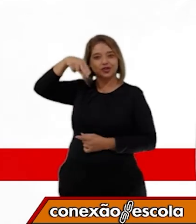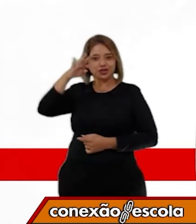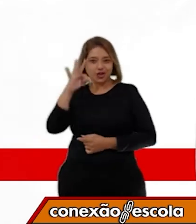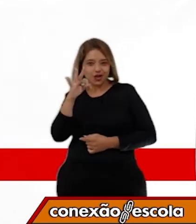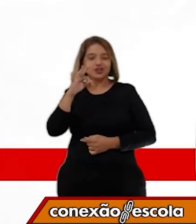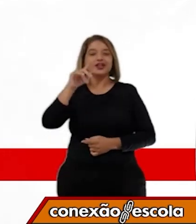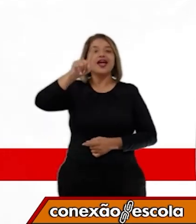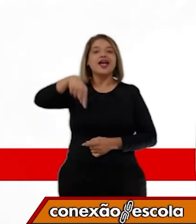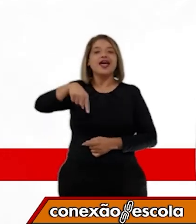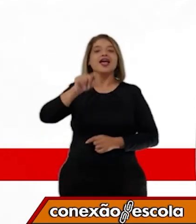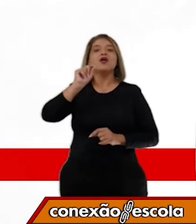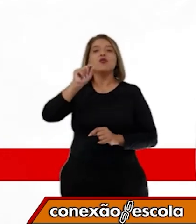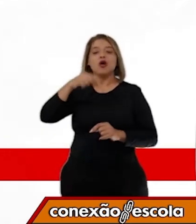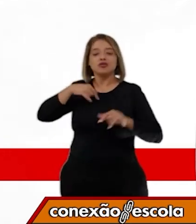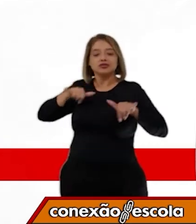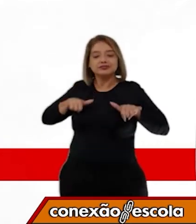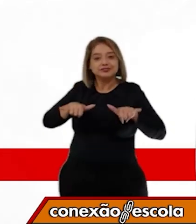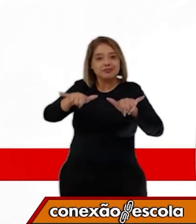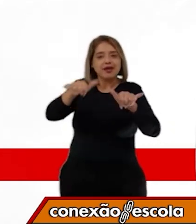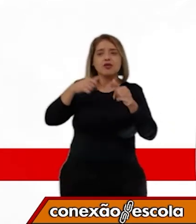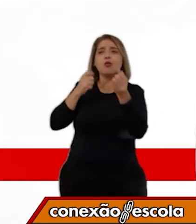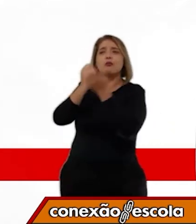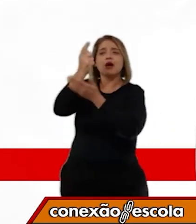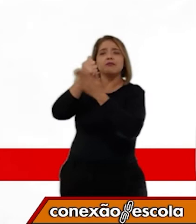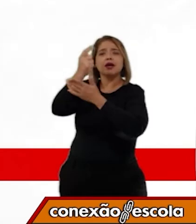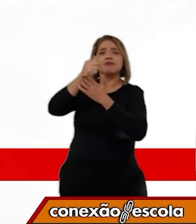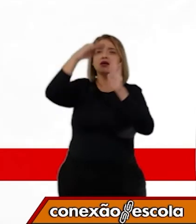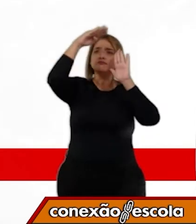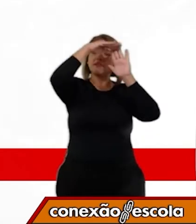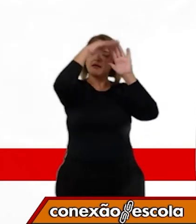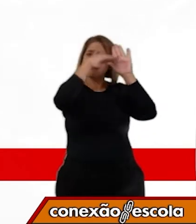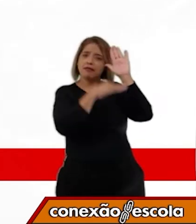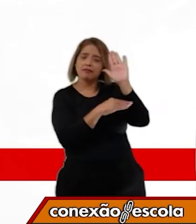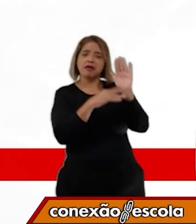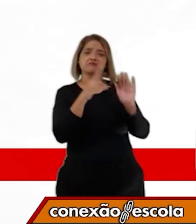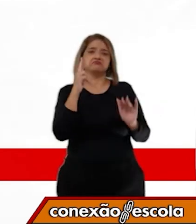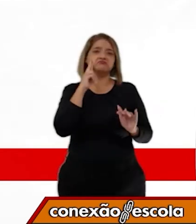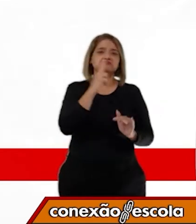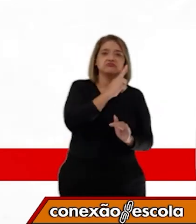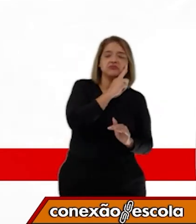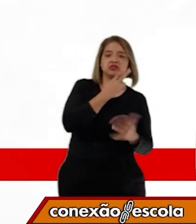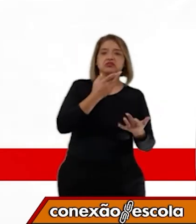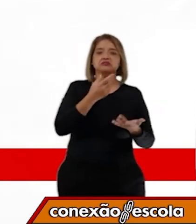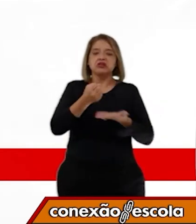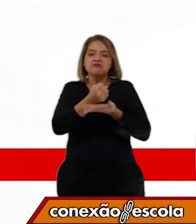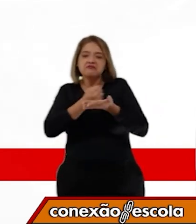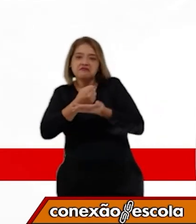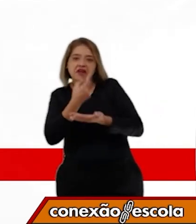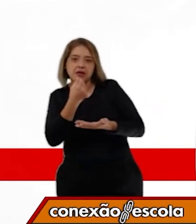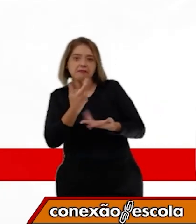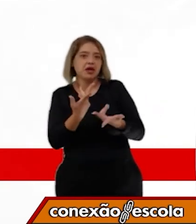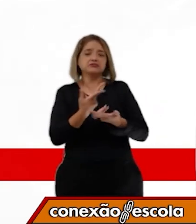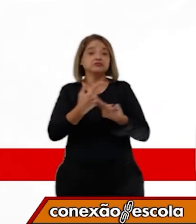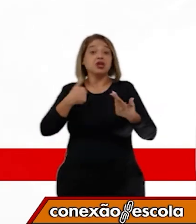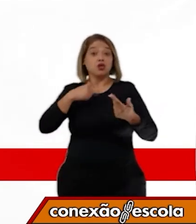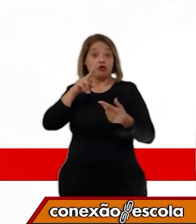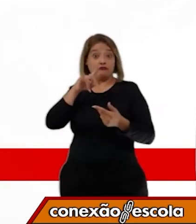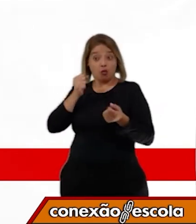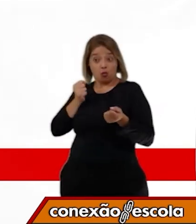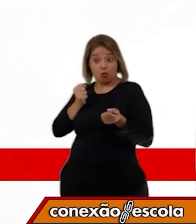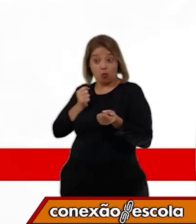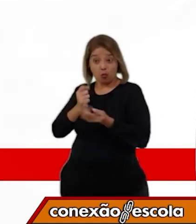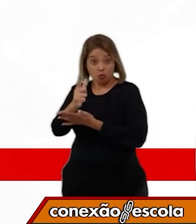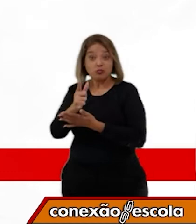registro de caixa de supermercado, ou de restaurante, ou da farmácia. Quando você compra o produto,